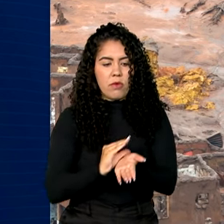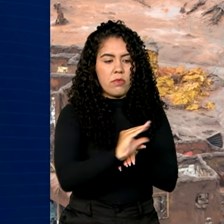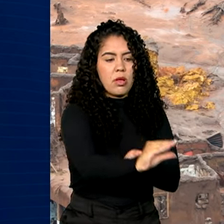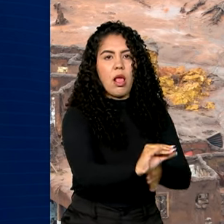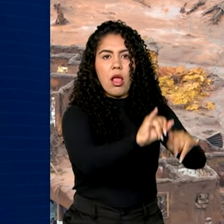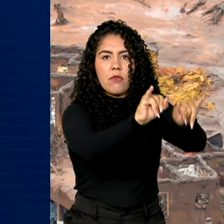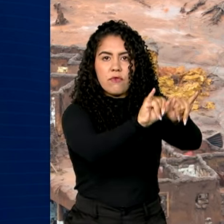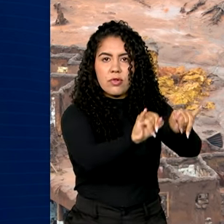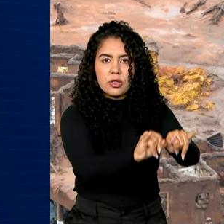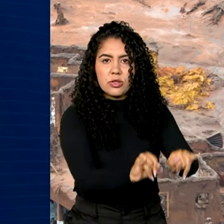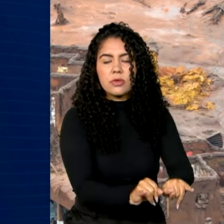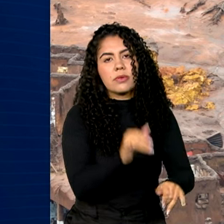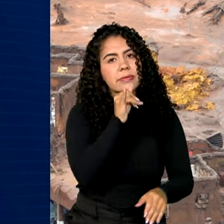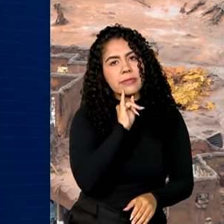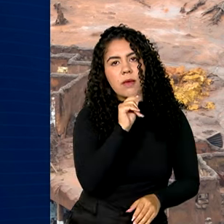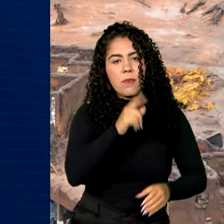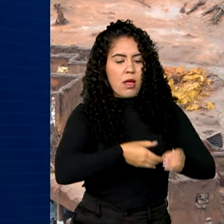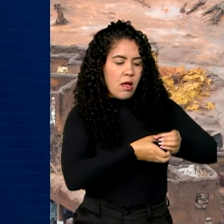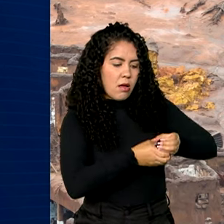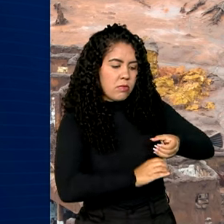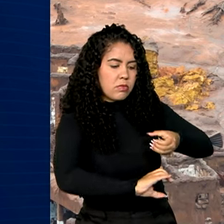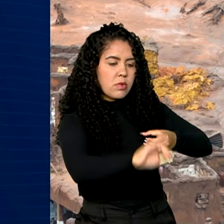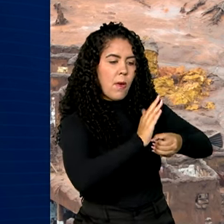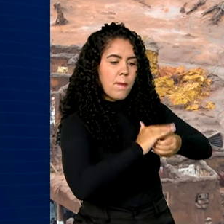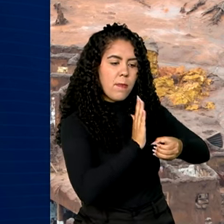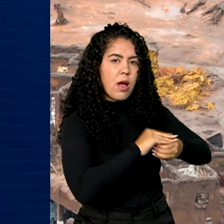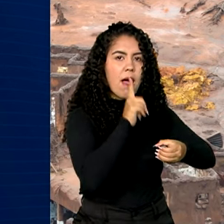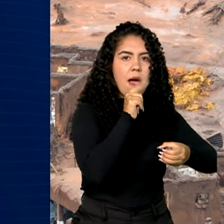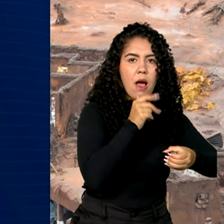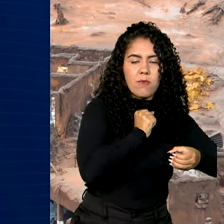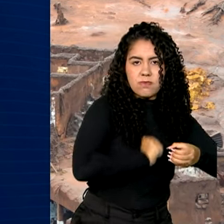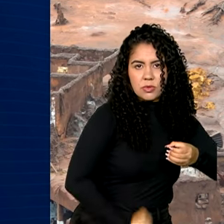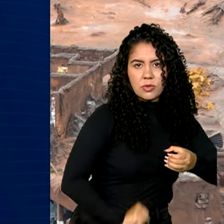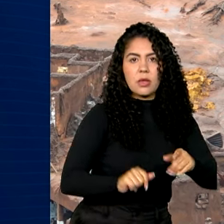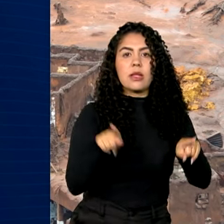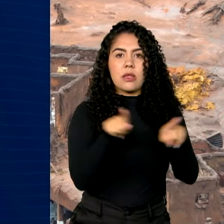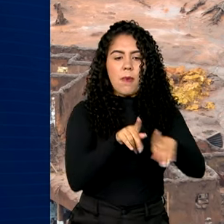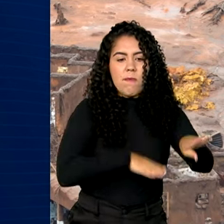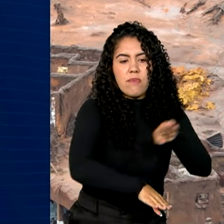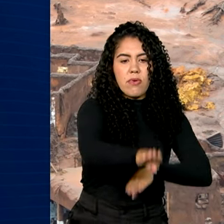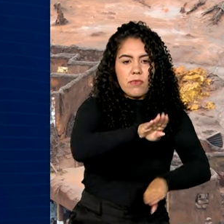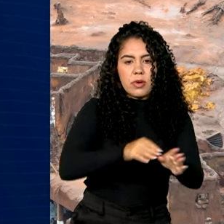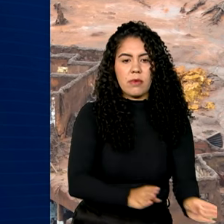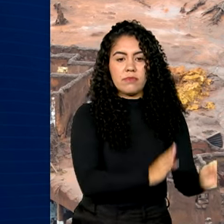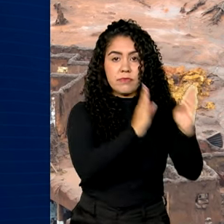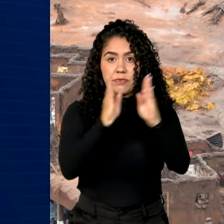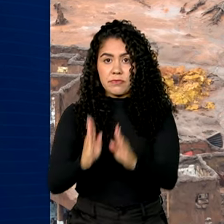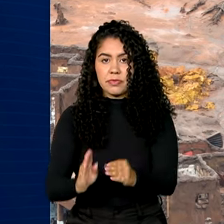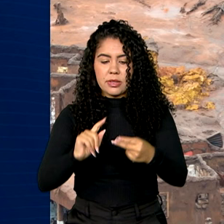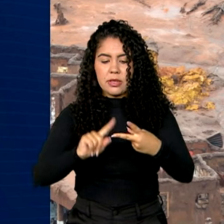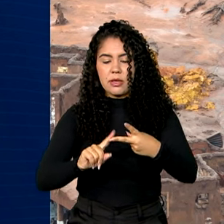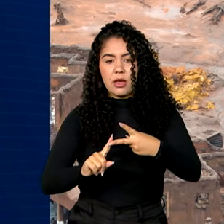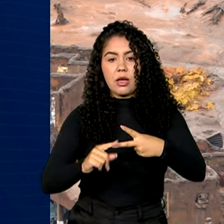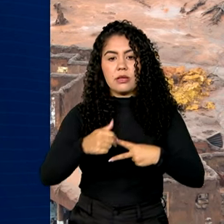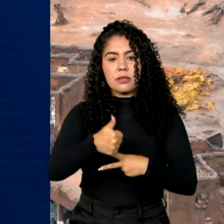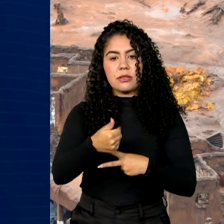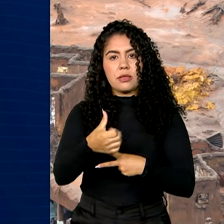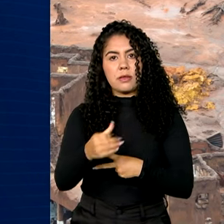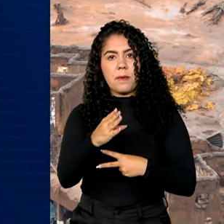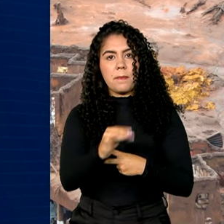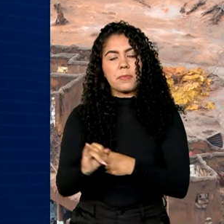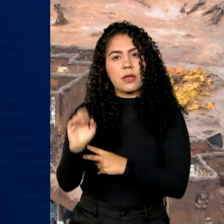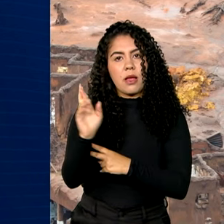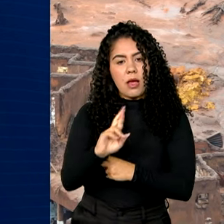infraestrutura, como saneamento e rodovias. 16 bilhões e 130 milhões de reais para recuperação